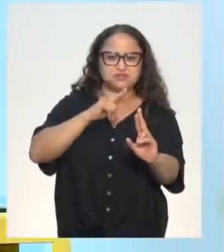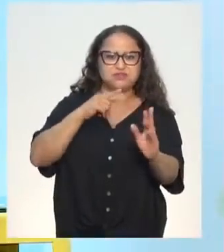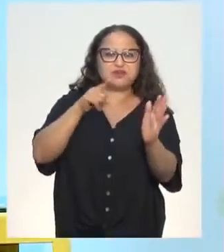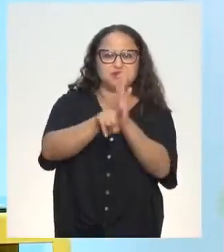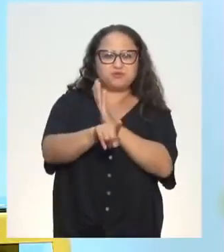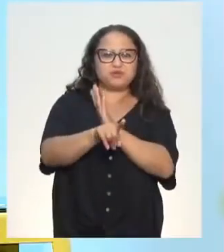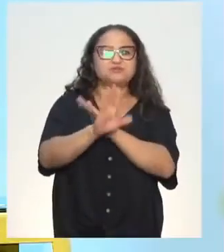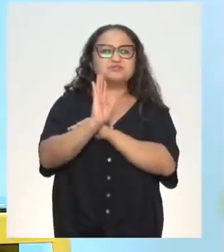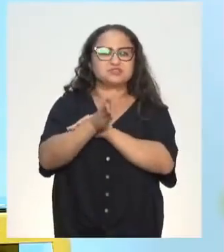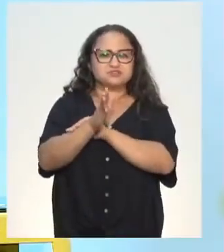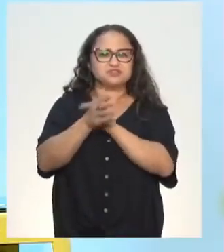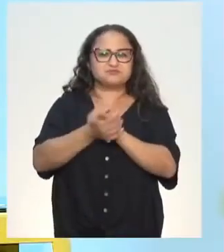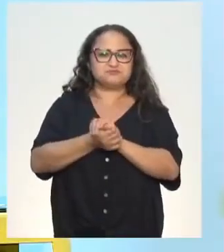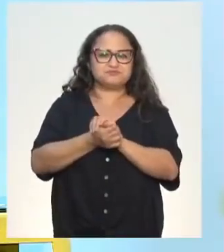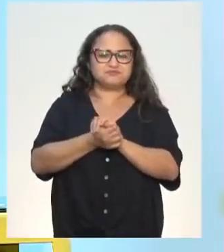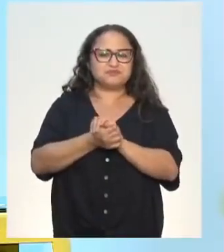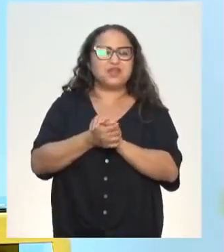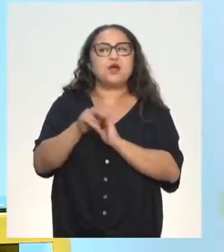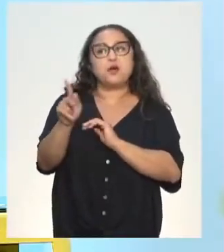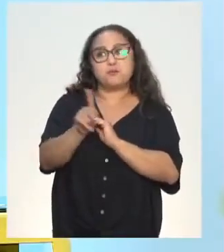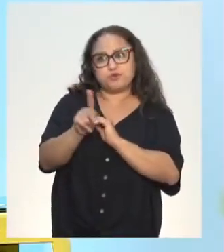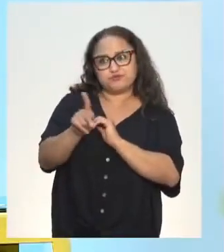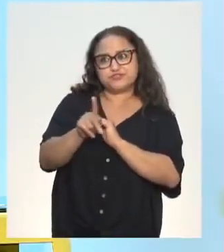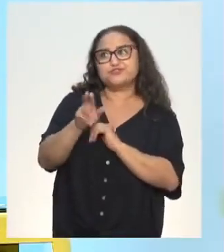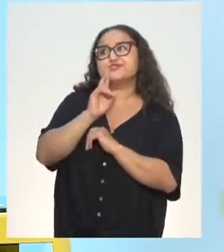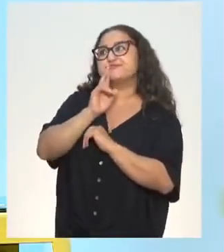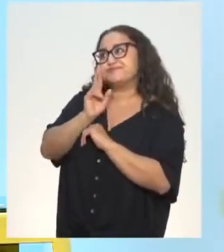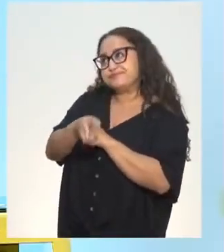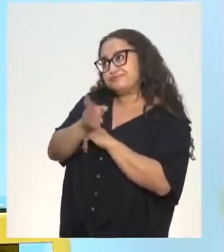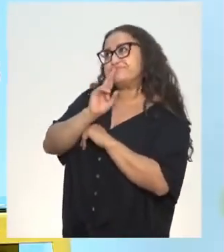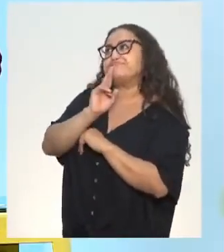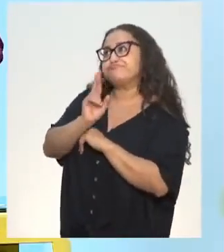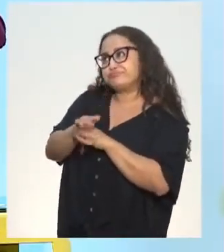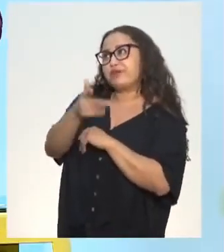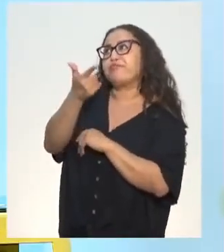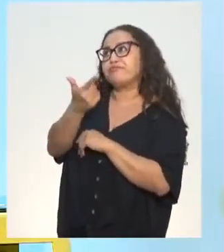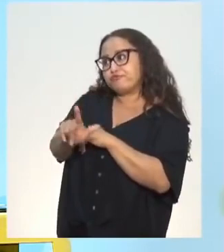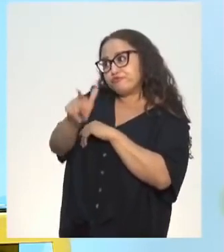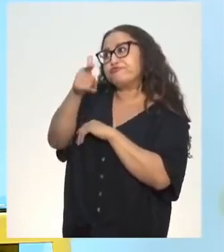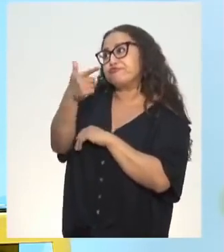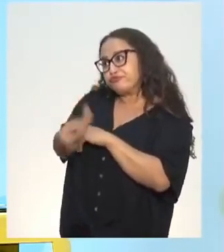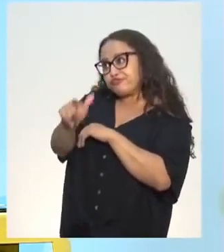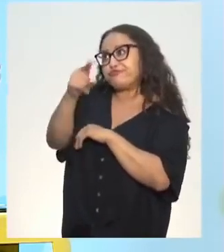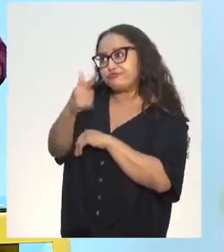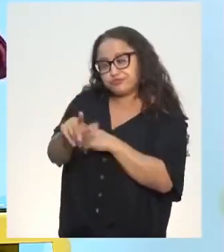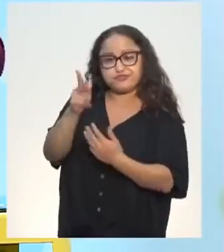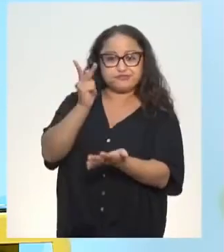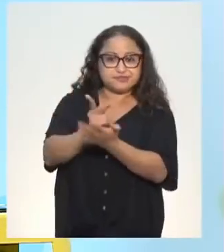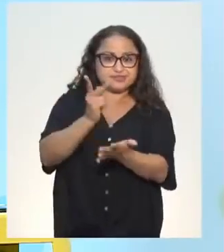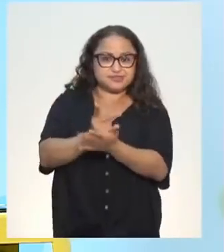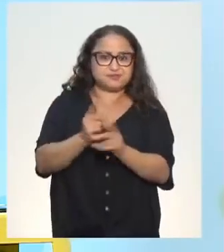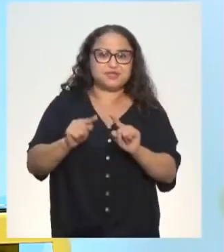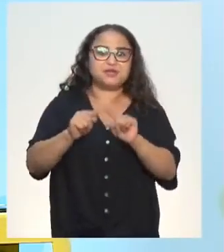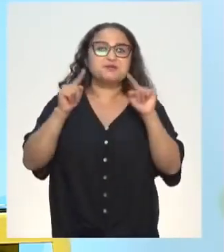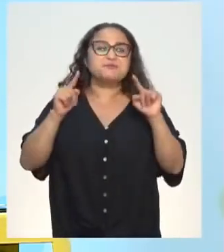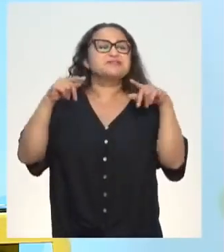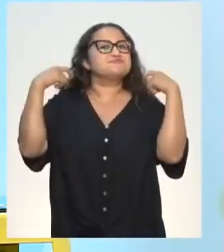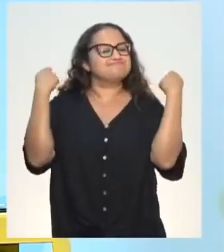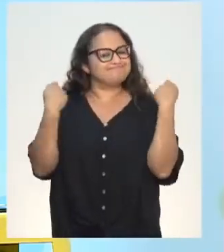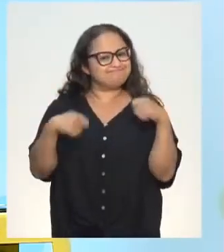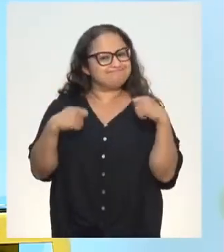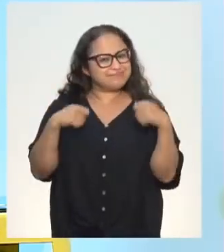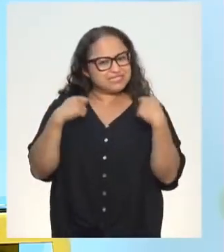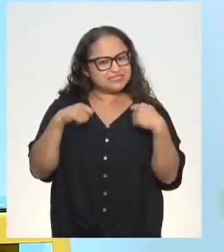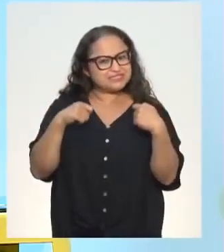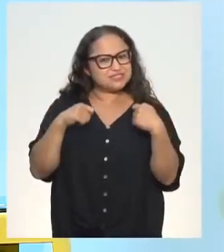que eu já... Parece que a professora repete a mesma coisa todas as aulas, mas é preciso.